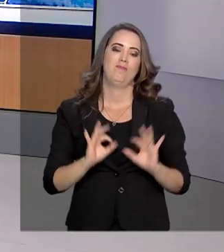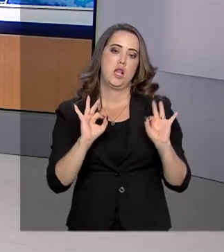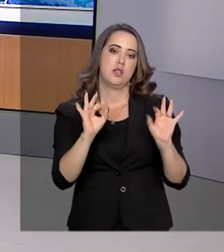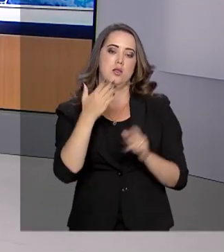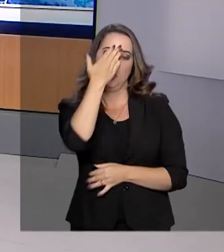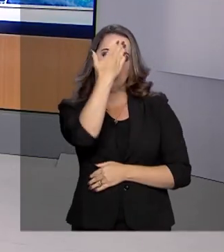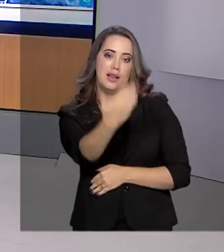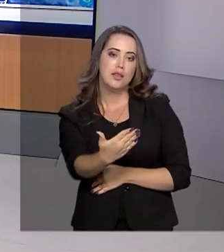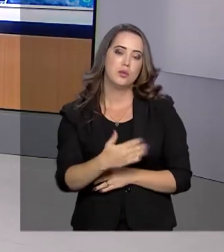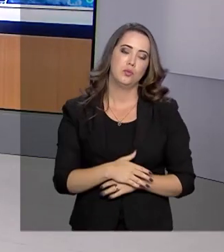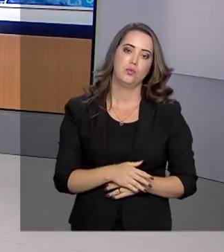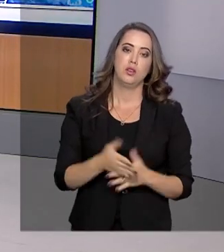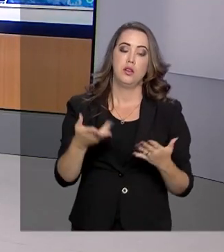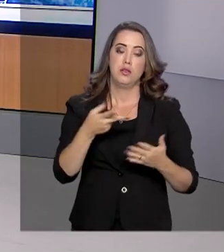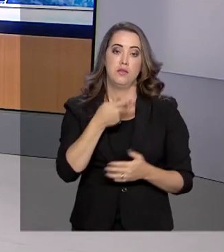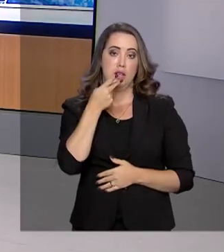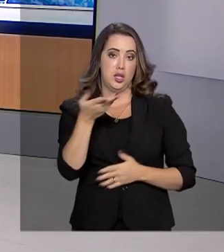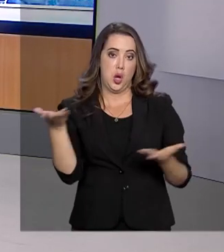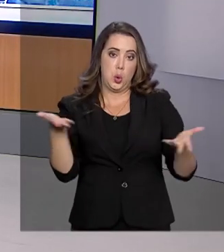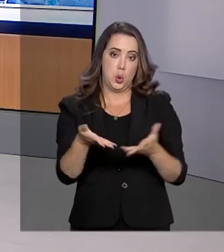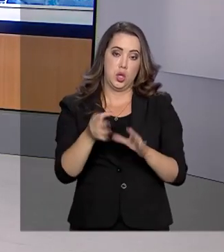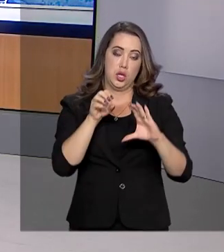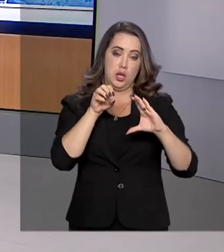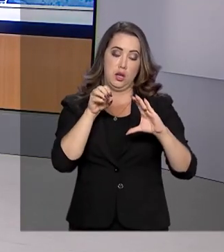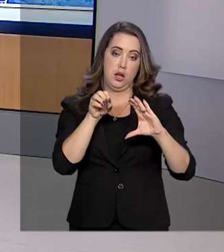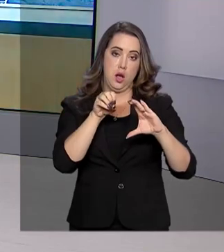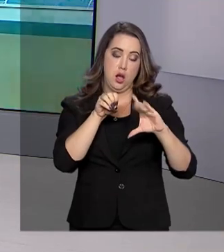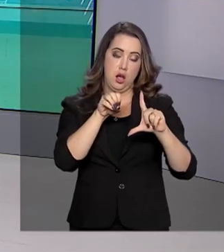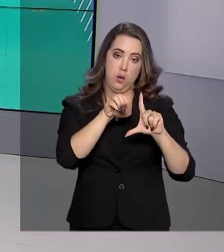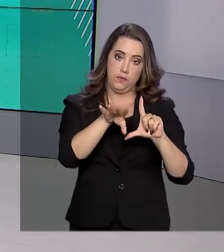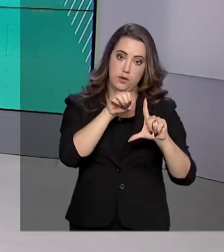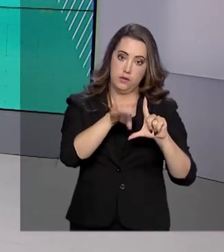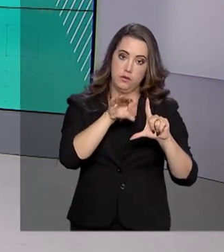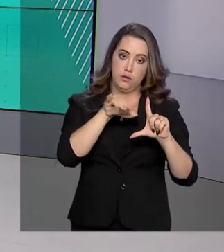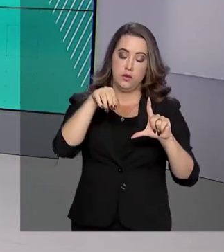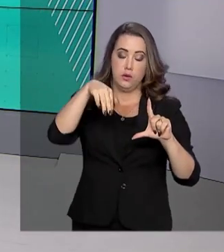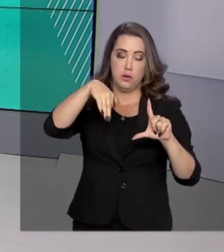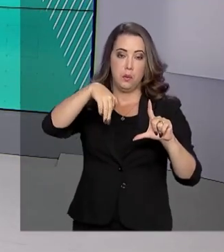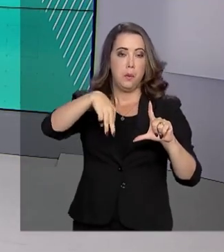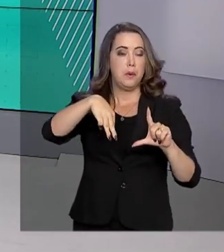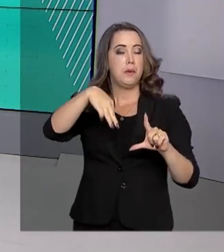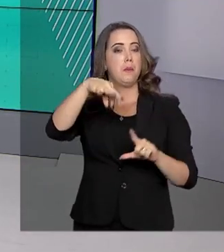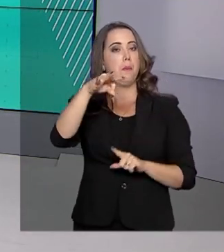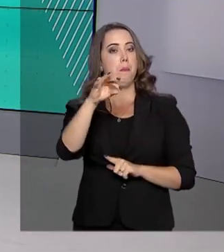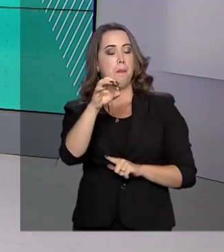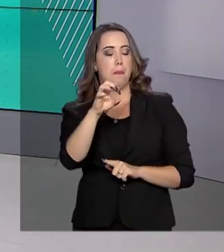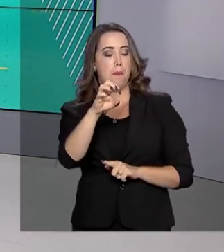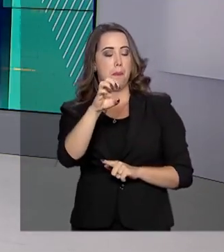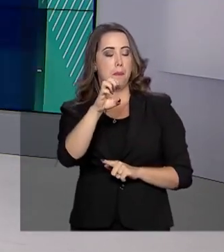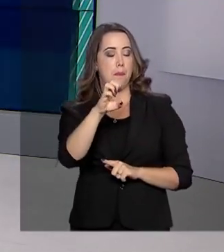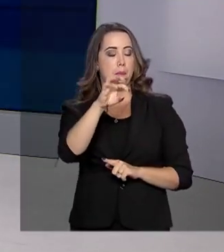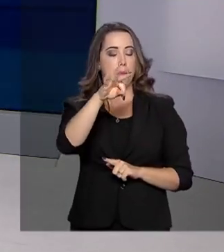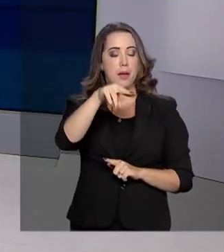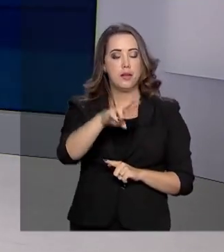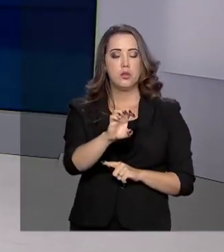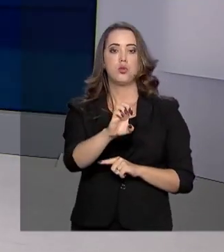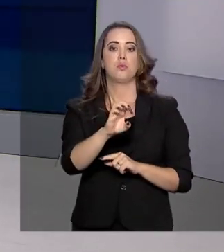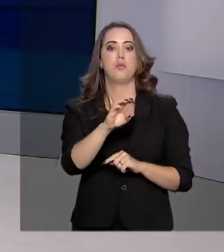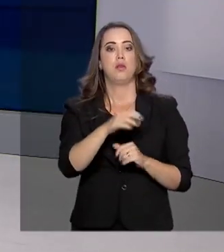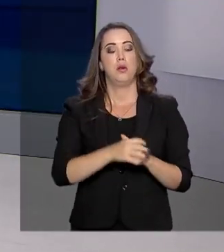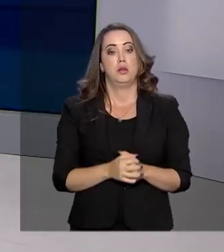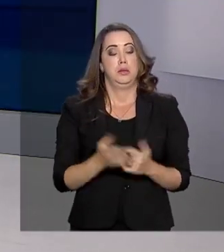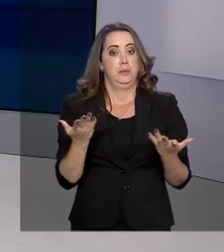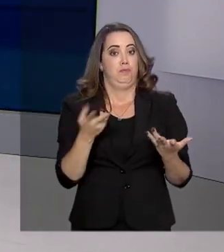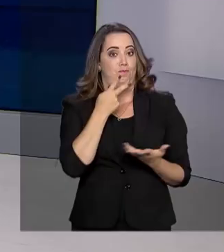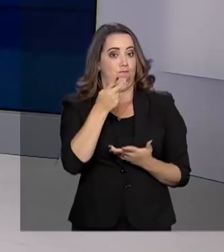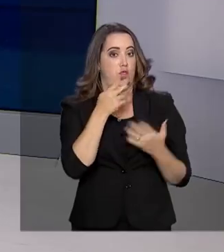Obrigado, Mariana. Falando ao vivo da sede do InMet em Brasília. E vale lembrar que, diante dos transtornos causados pela forte chuva,